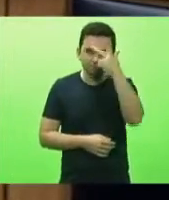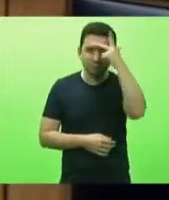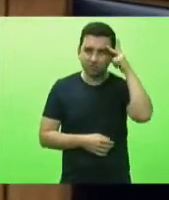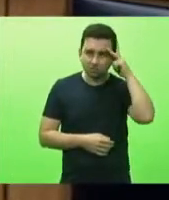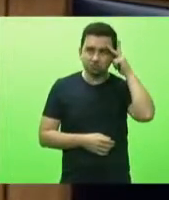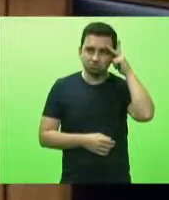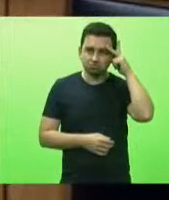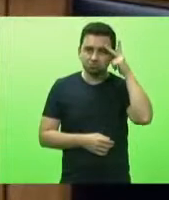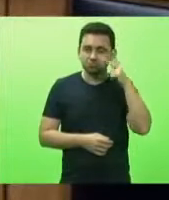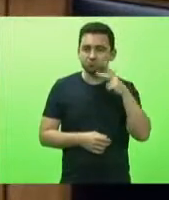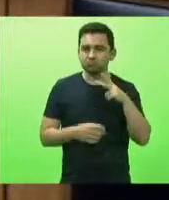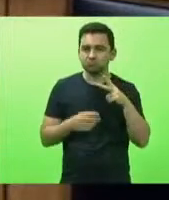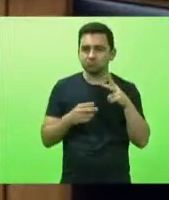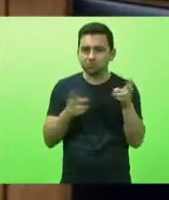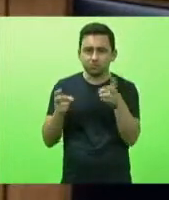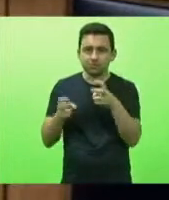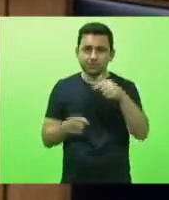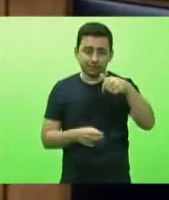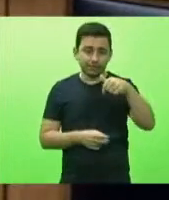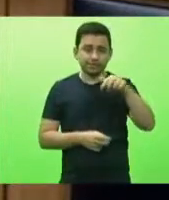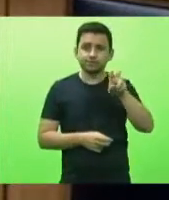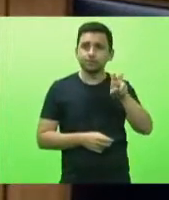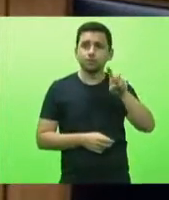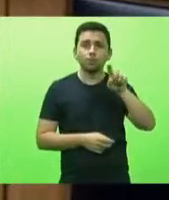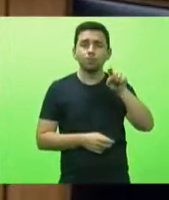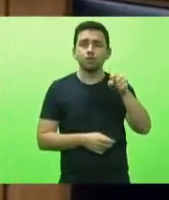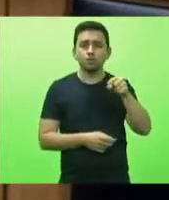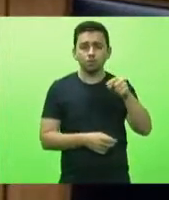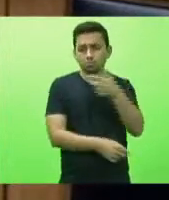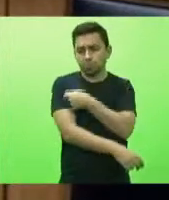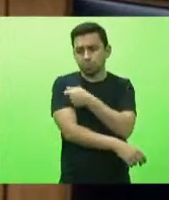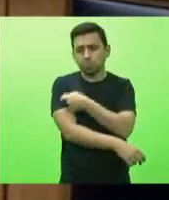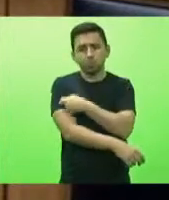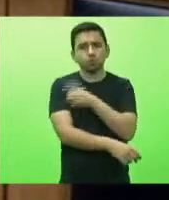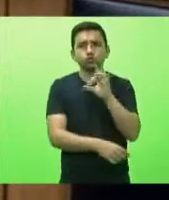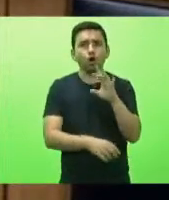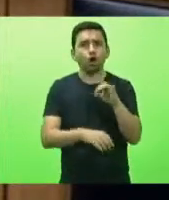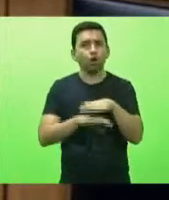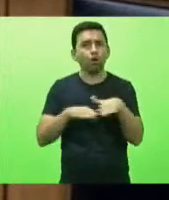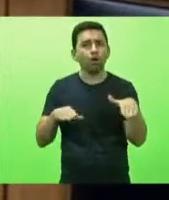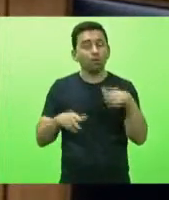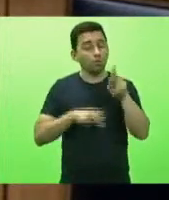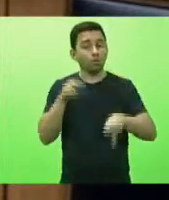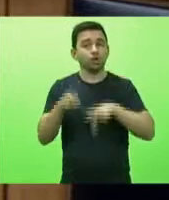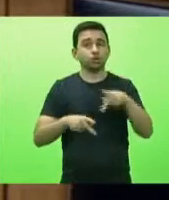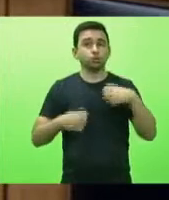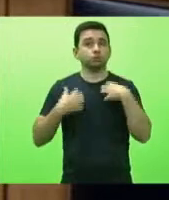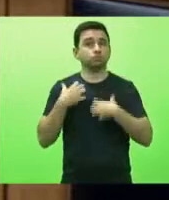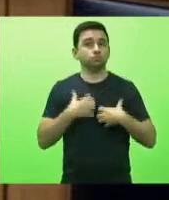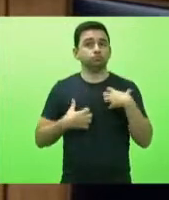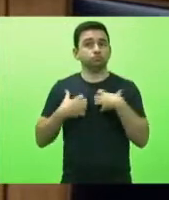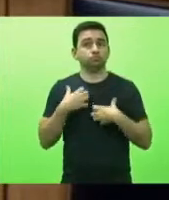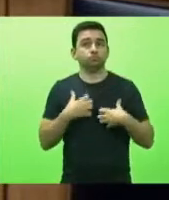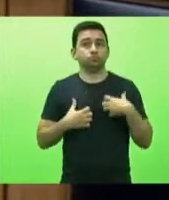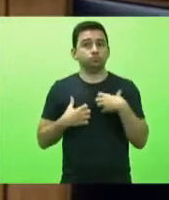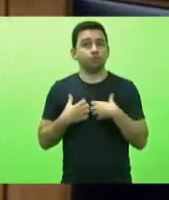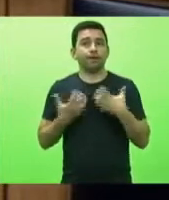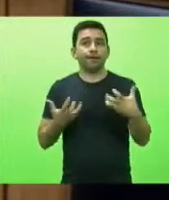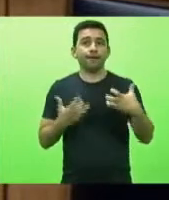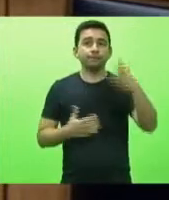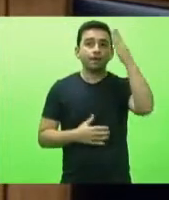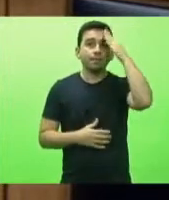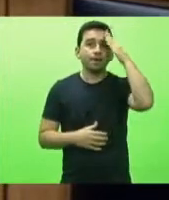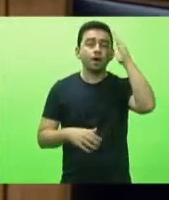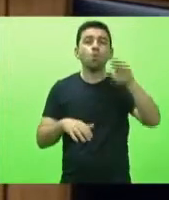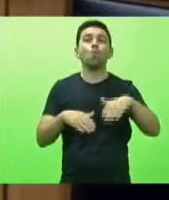vendo que só 75 mil doses foram aplicadas a gente fica e a população fica ansiosa querendo saber quando